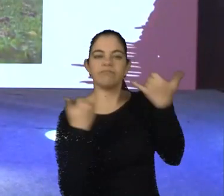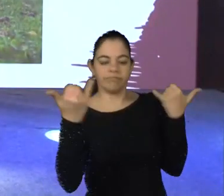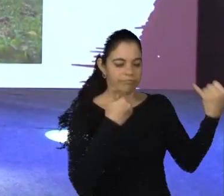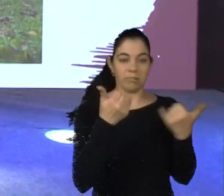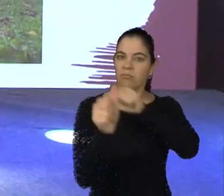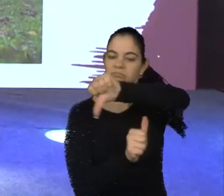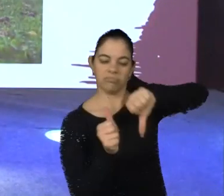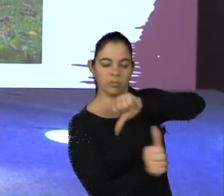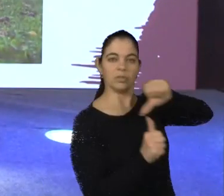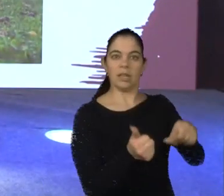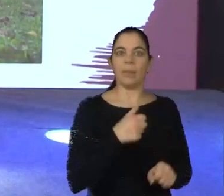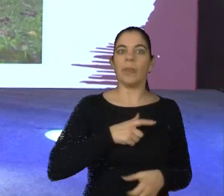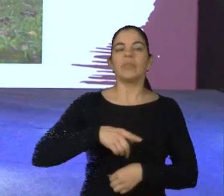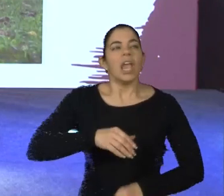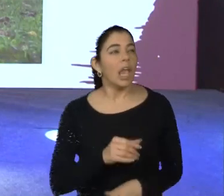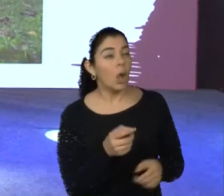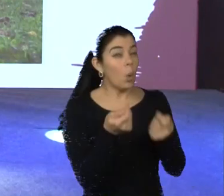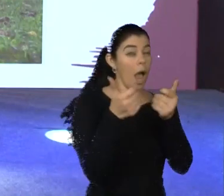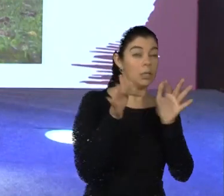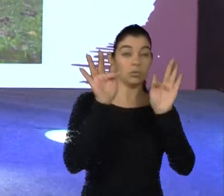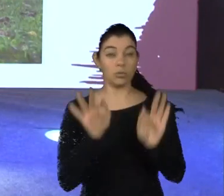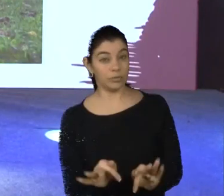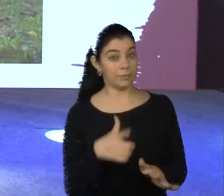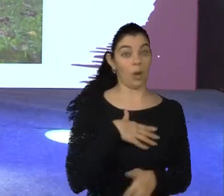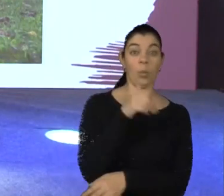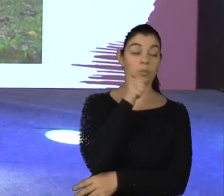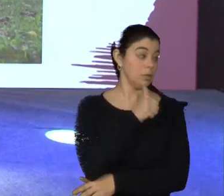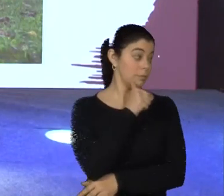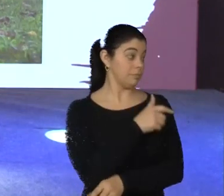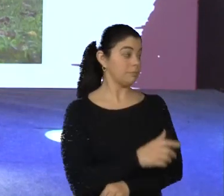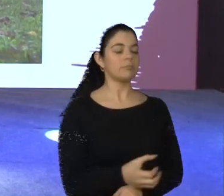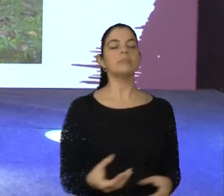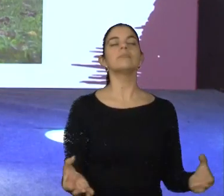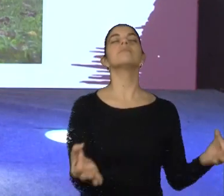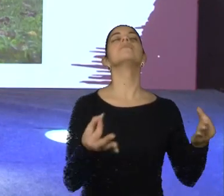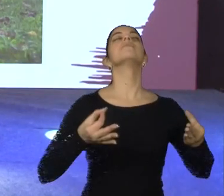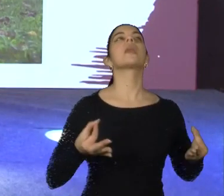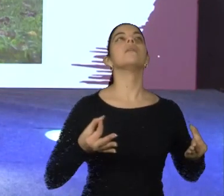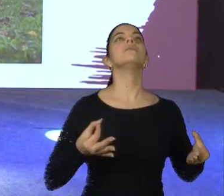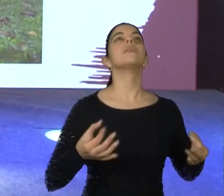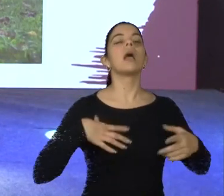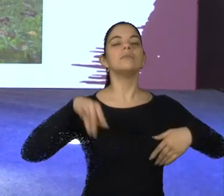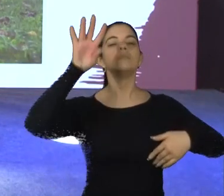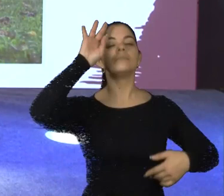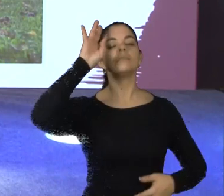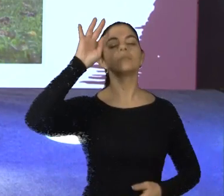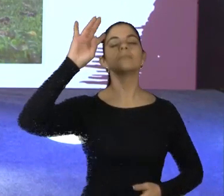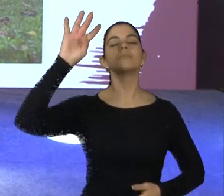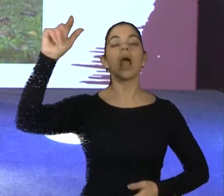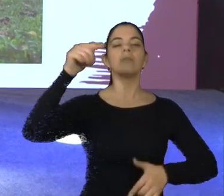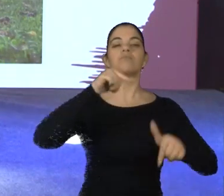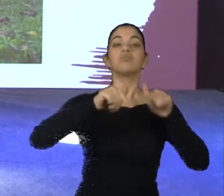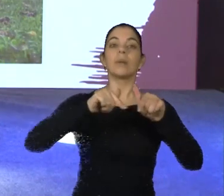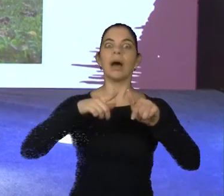uma penúltima lâmina no qual tem uma mulher meditando. Por que eu trouxe essa imagem? Existem trabalhos científicos